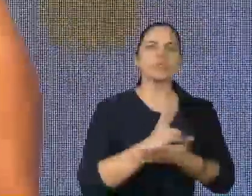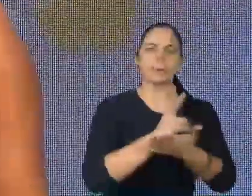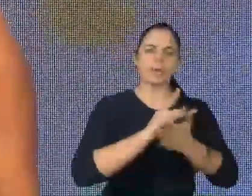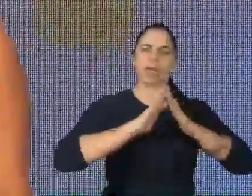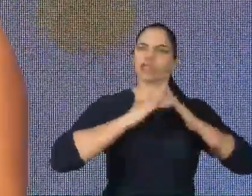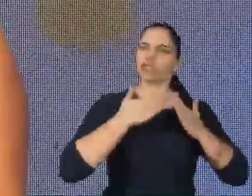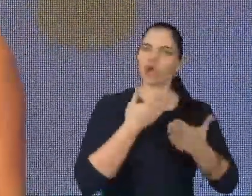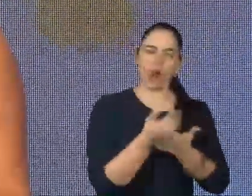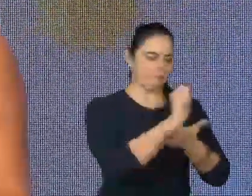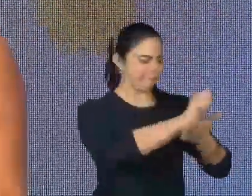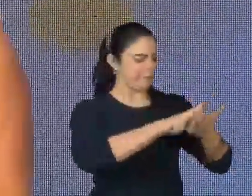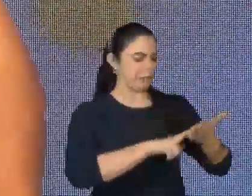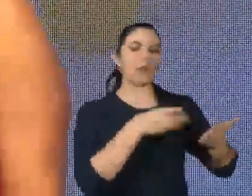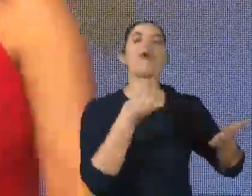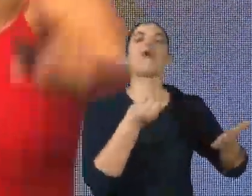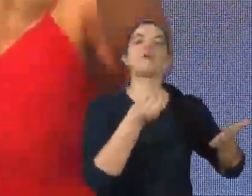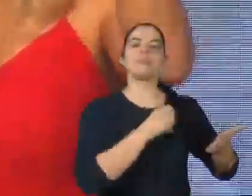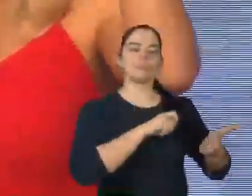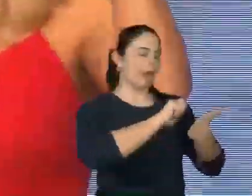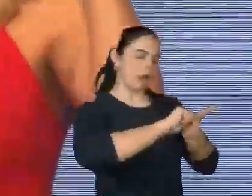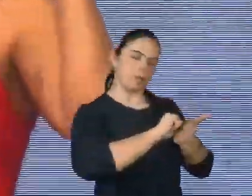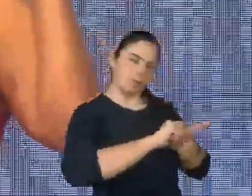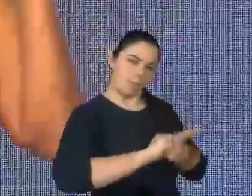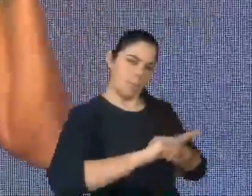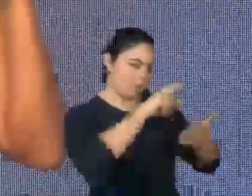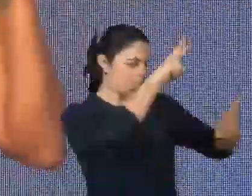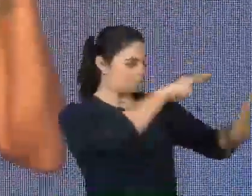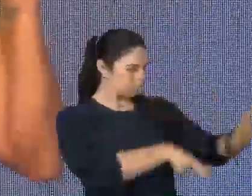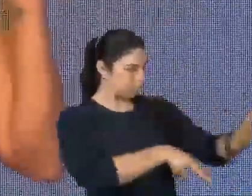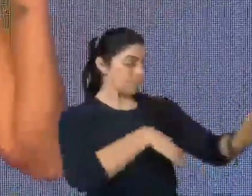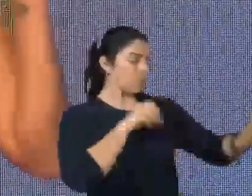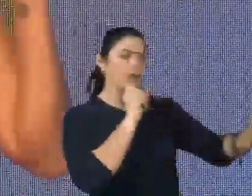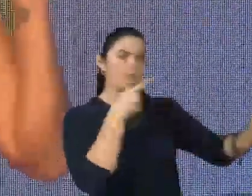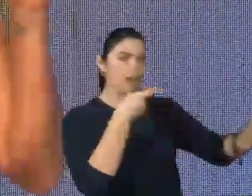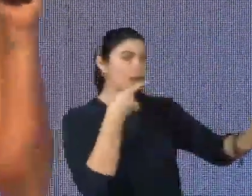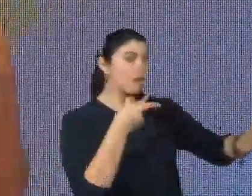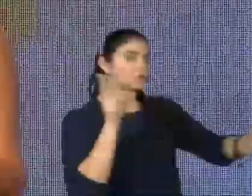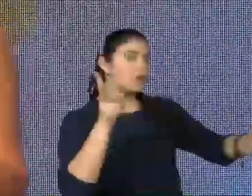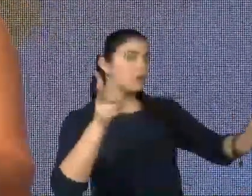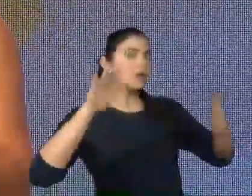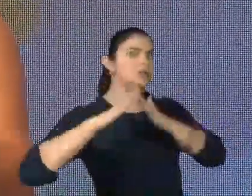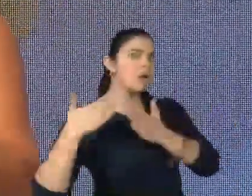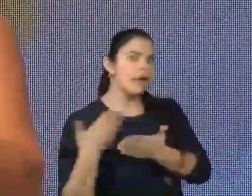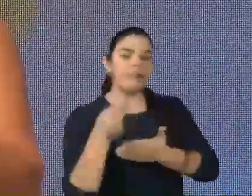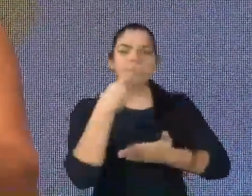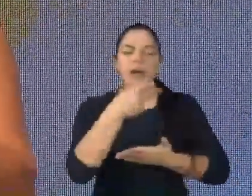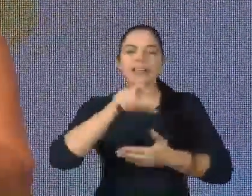é que está o seu nível de leitura e escrita. E aí eu vou falar daquele discurso. Escola, vai ter